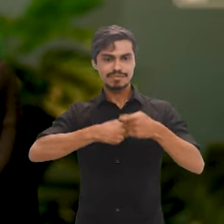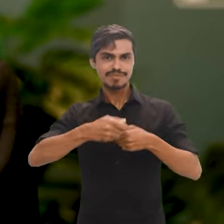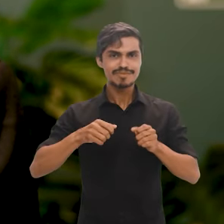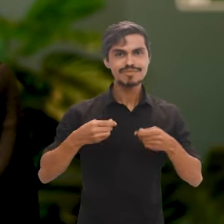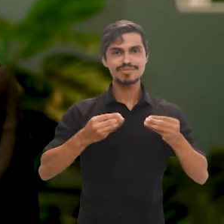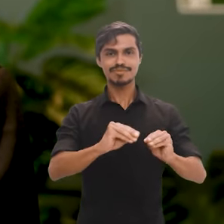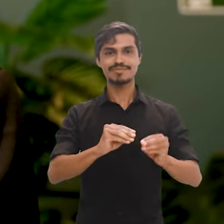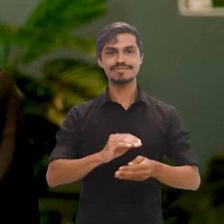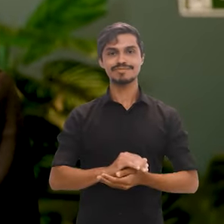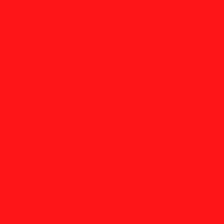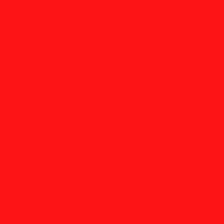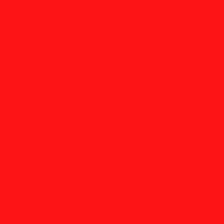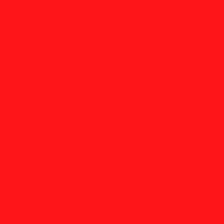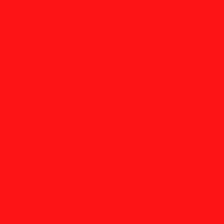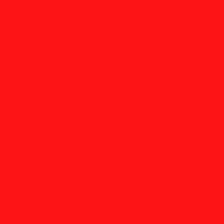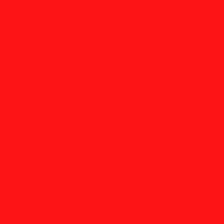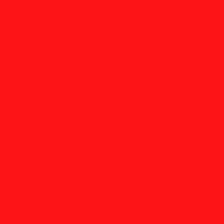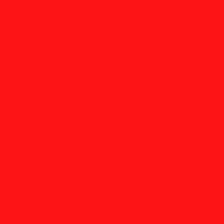Sociais Aplicadas.